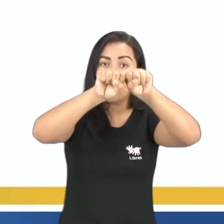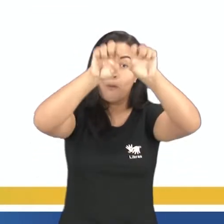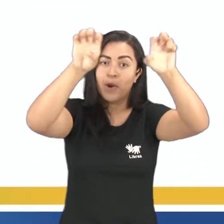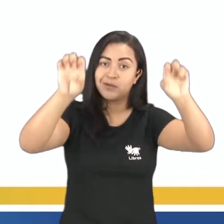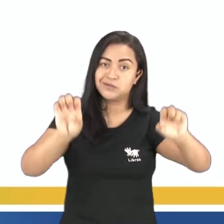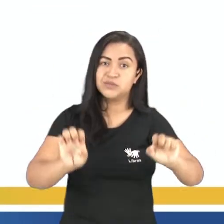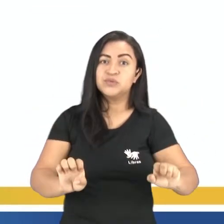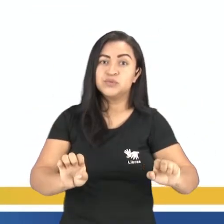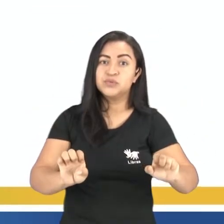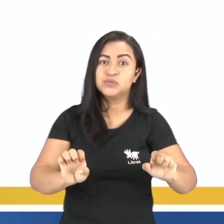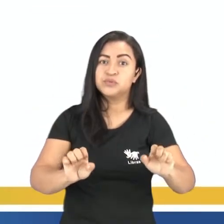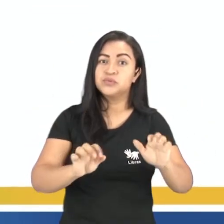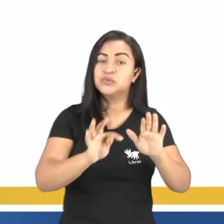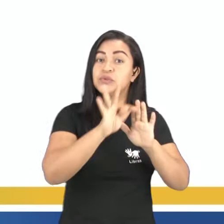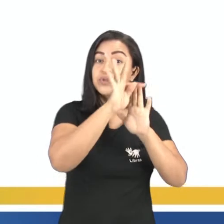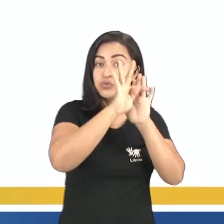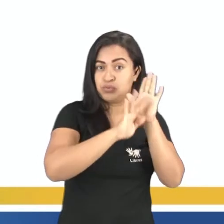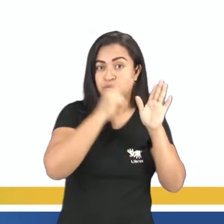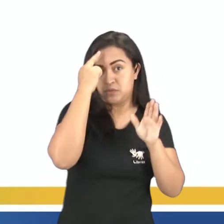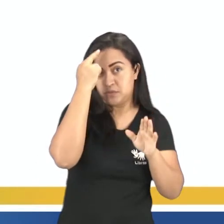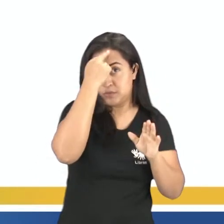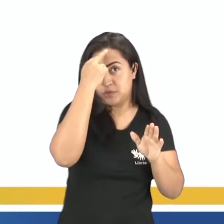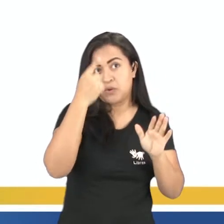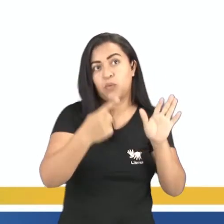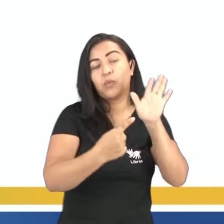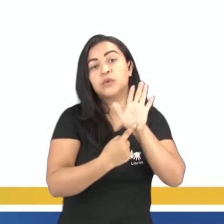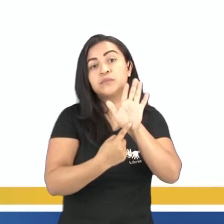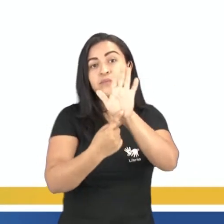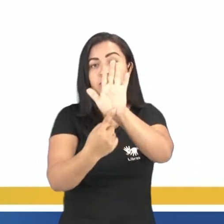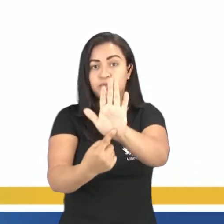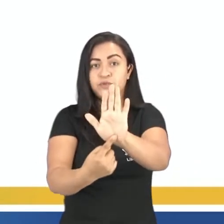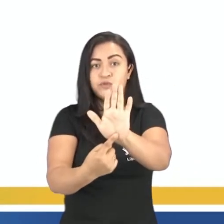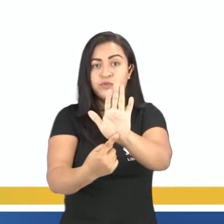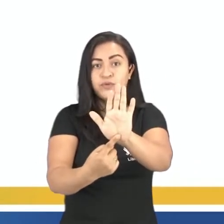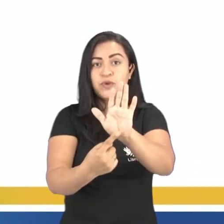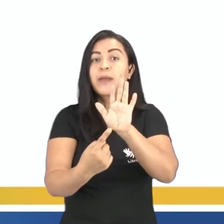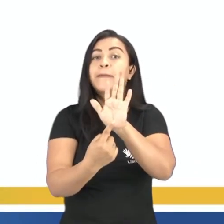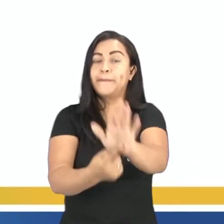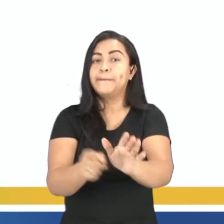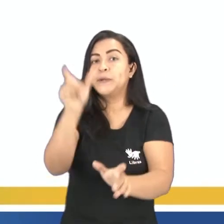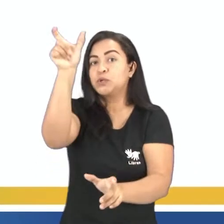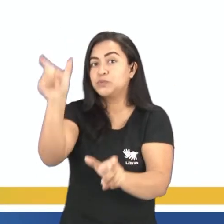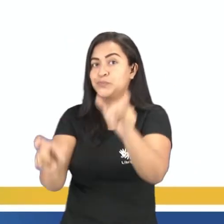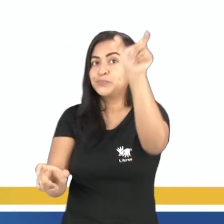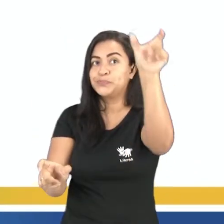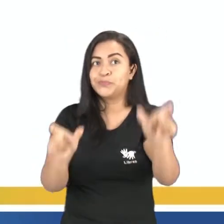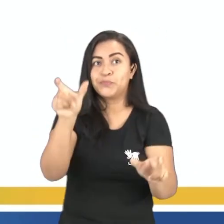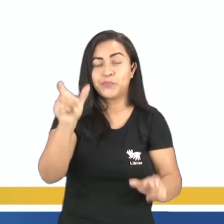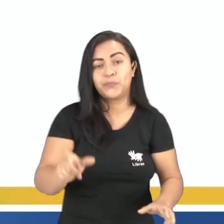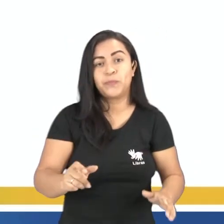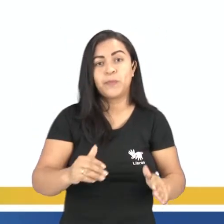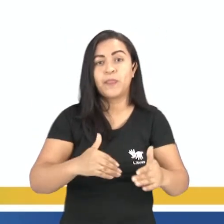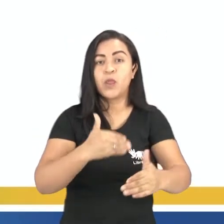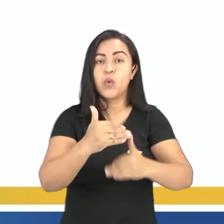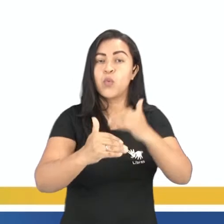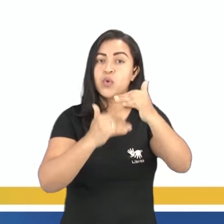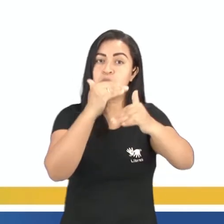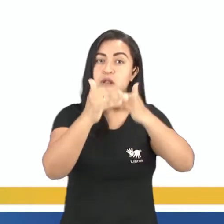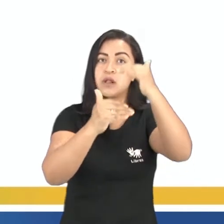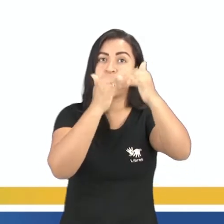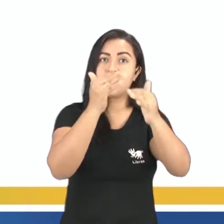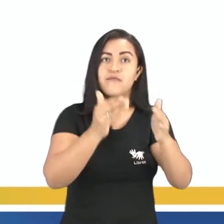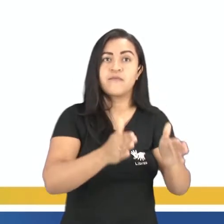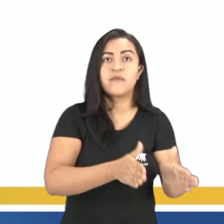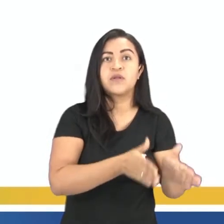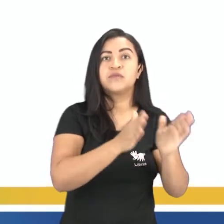estruturar o enredo, né? A história. Com a exposição, que é a apresentação das personagens, e ou do cenário, ou da